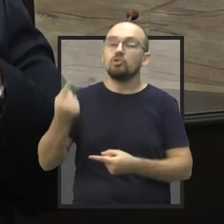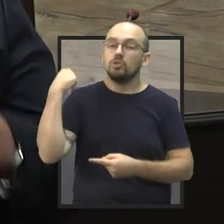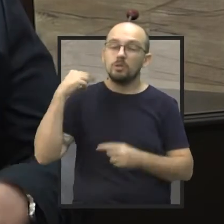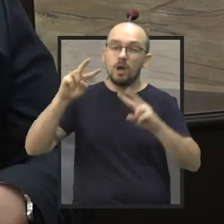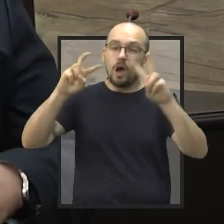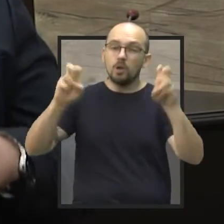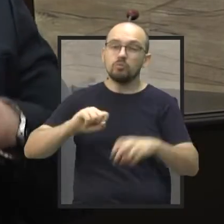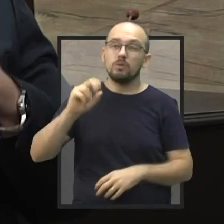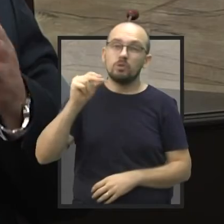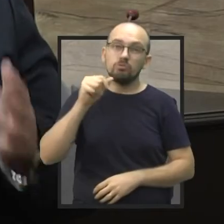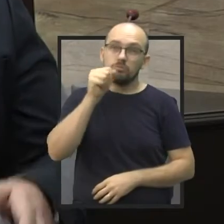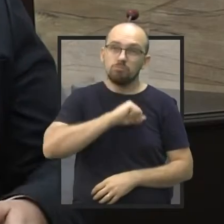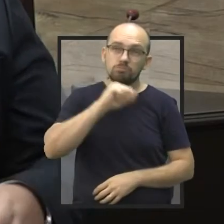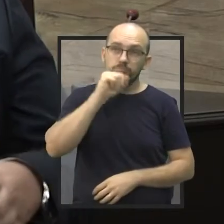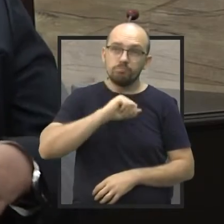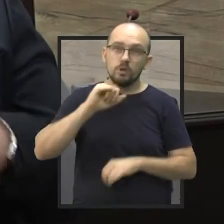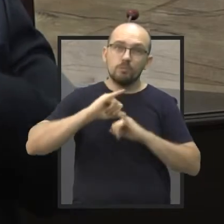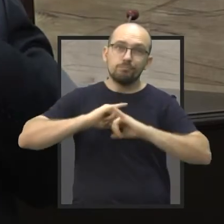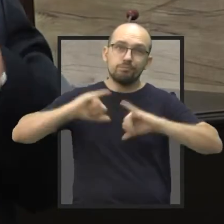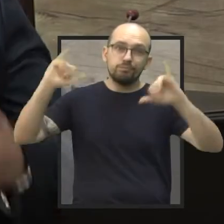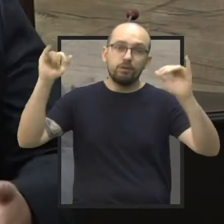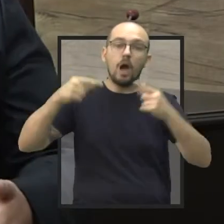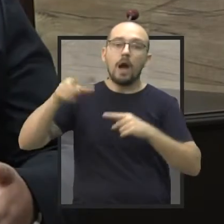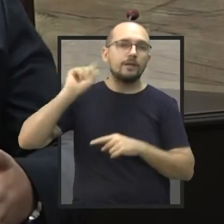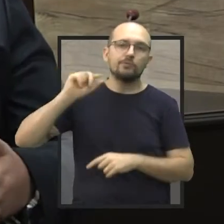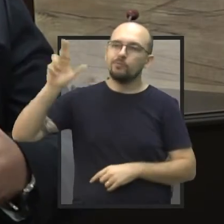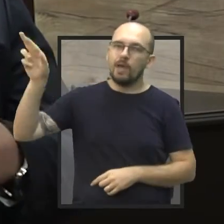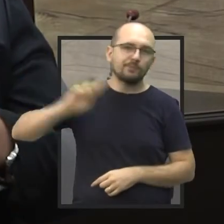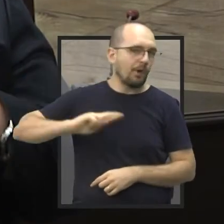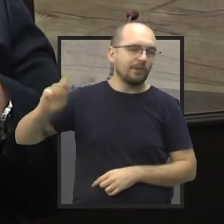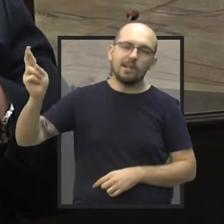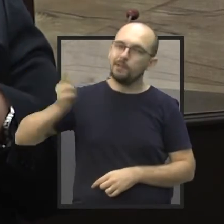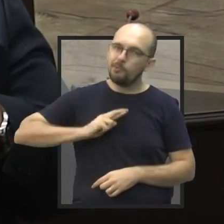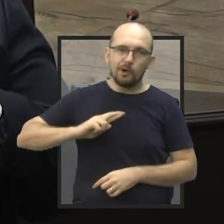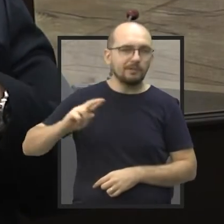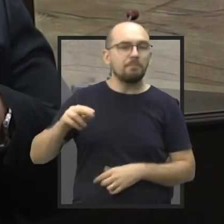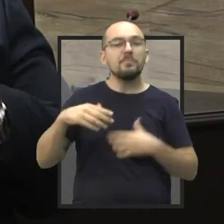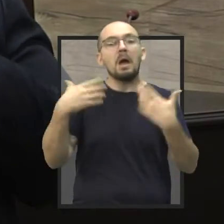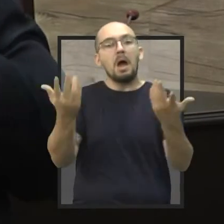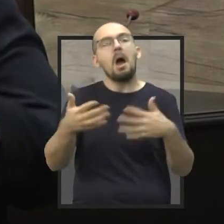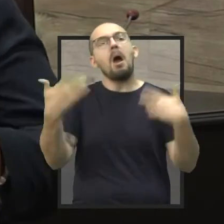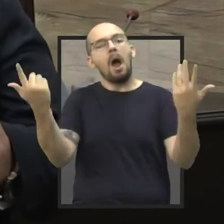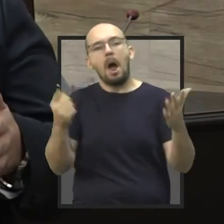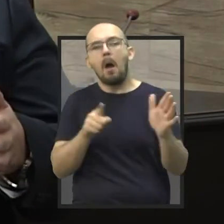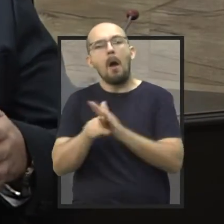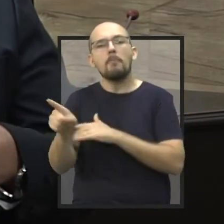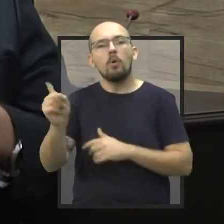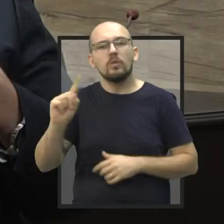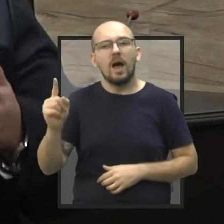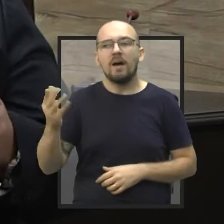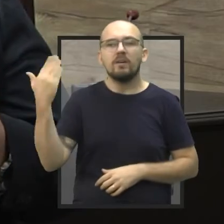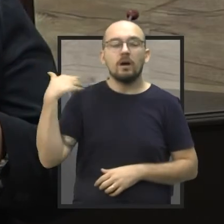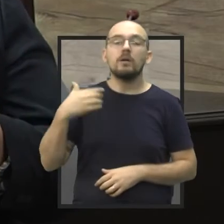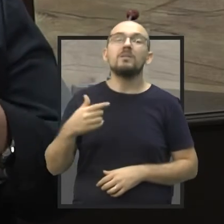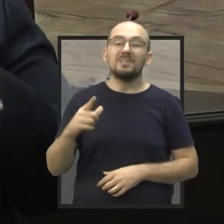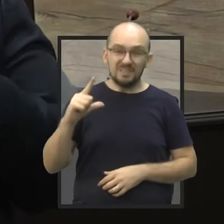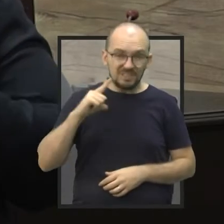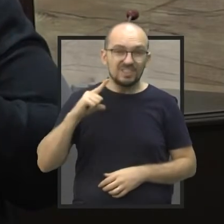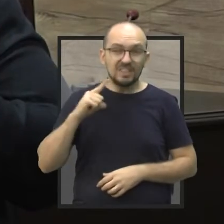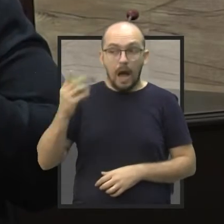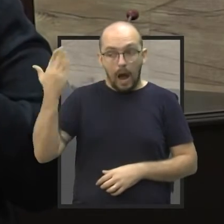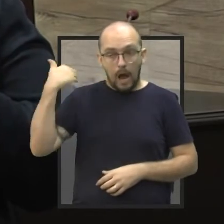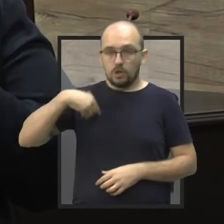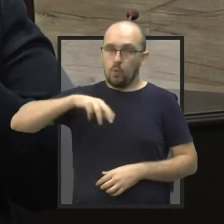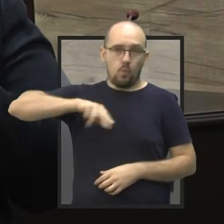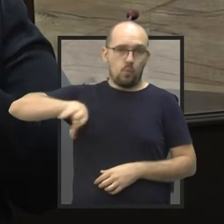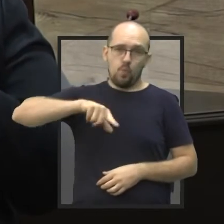outro assunto antigo, que deu repercussão, que a gente não tinha resposta. Então, às vezes o pessoal fala, pô, eu não questionava antigamente. Não questionava, mas porque eu não